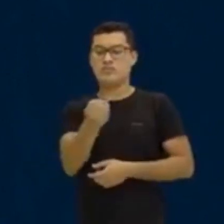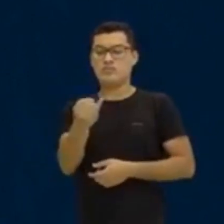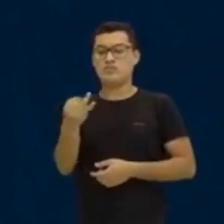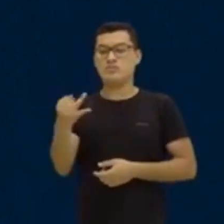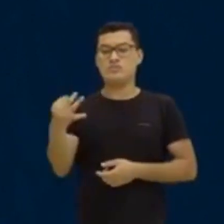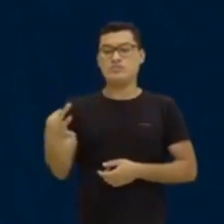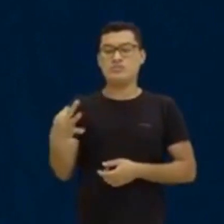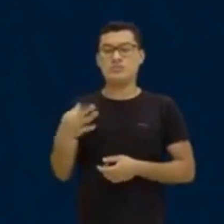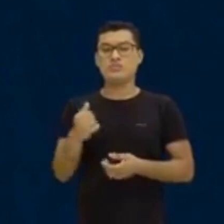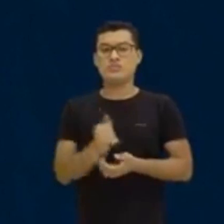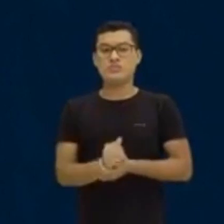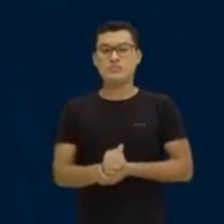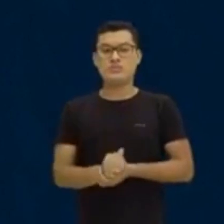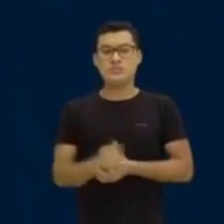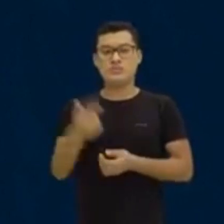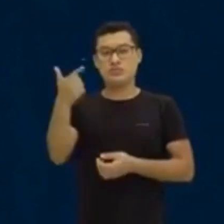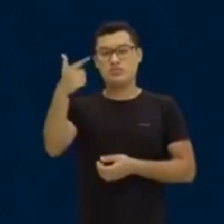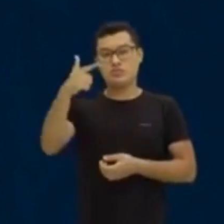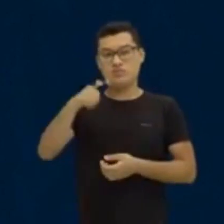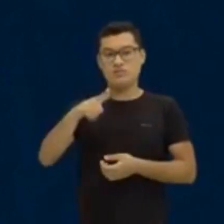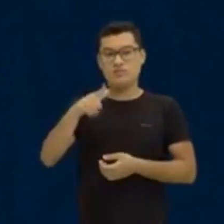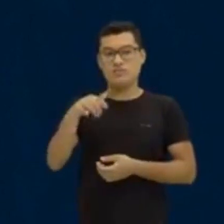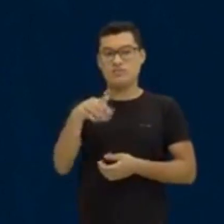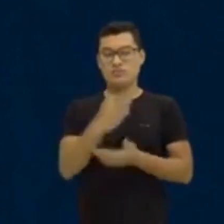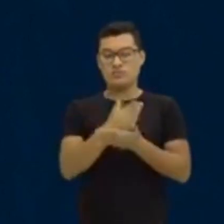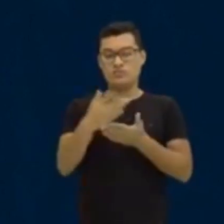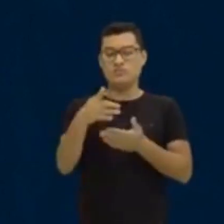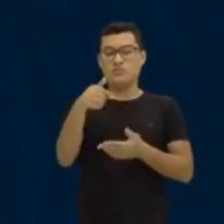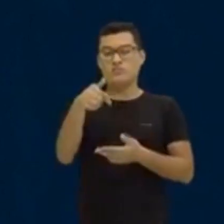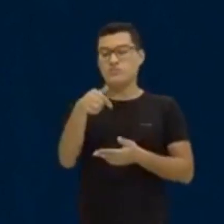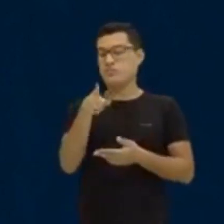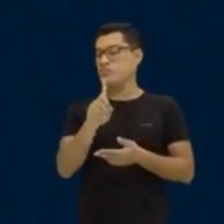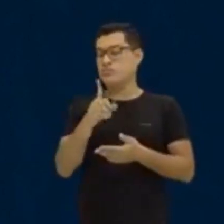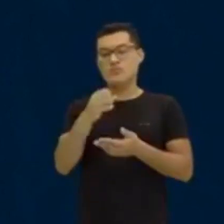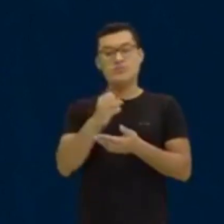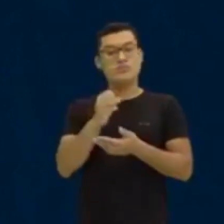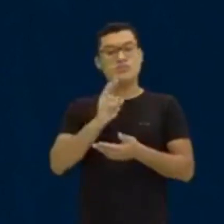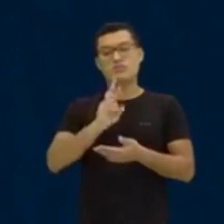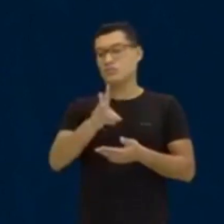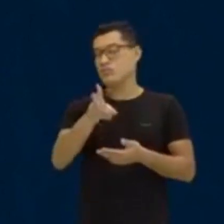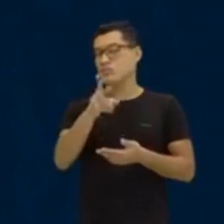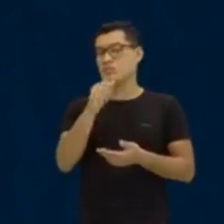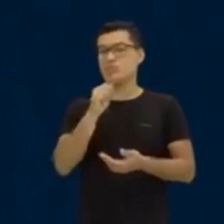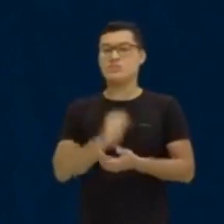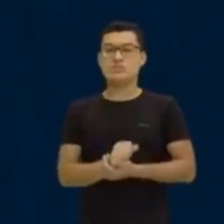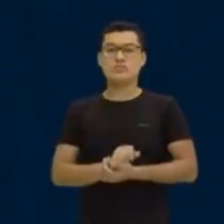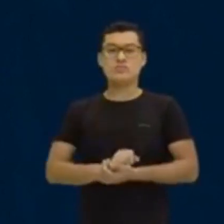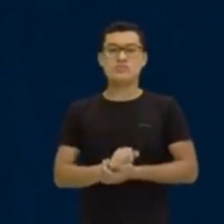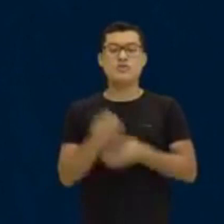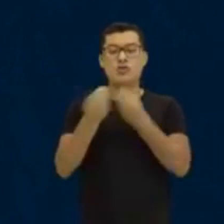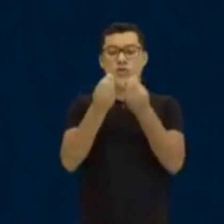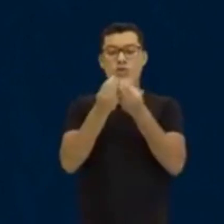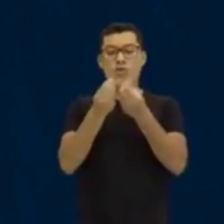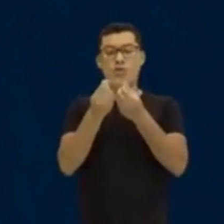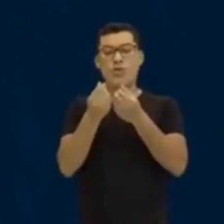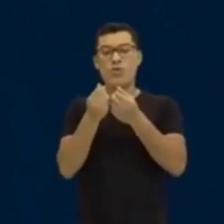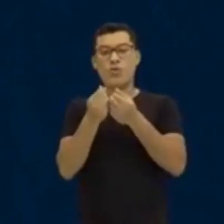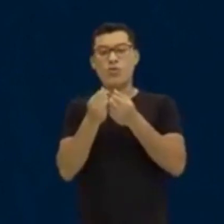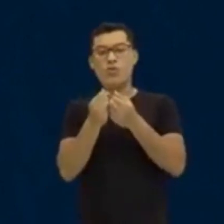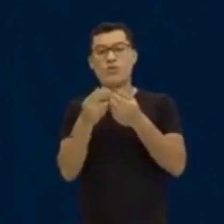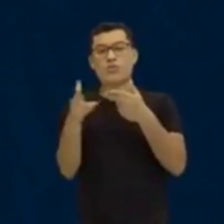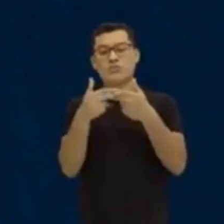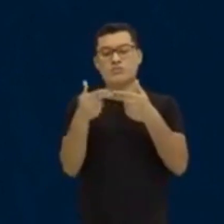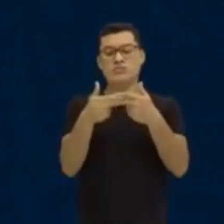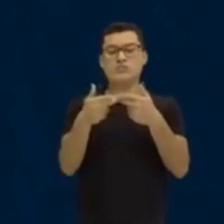parte que repete e uma parte aqui no início que não repete. Então, como é que vai funcionar